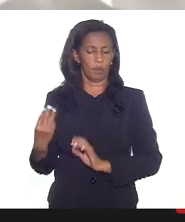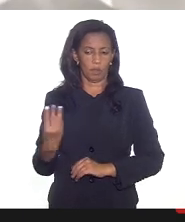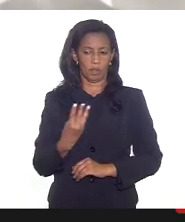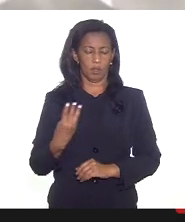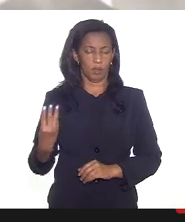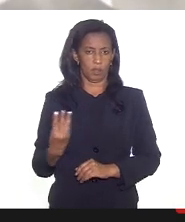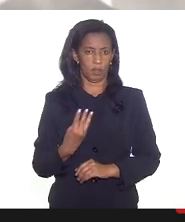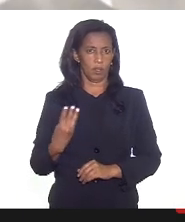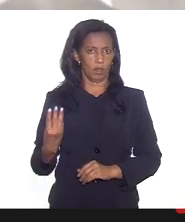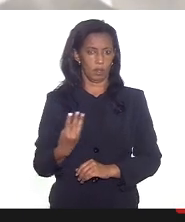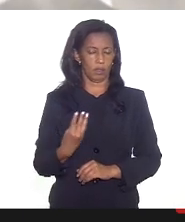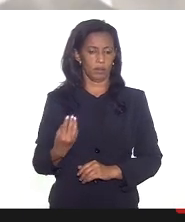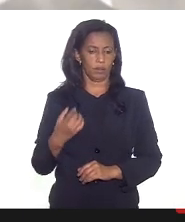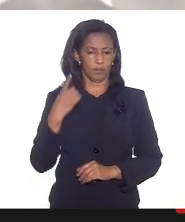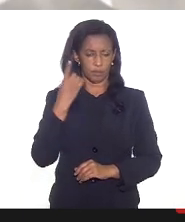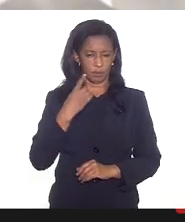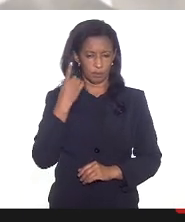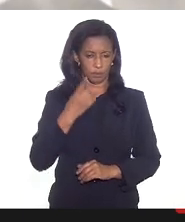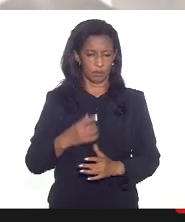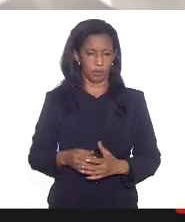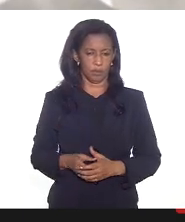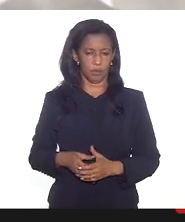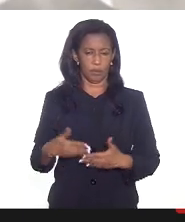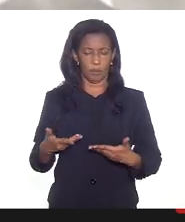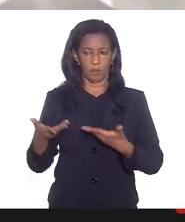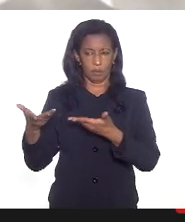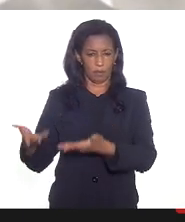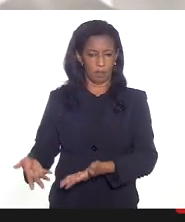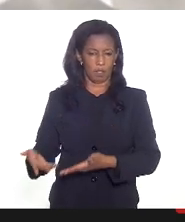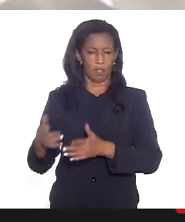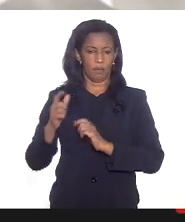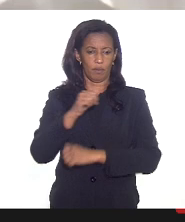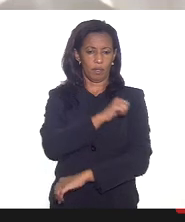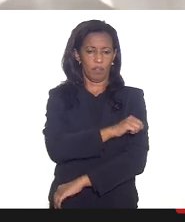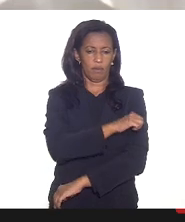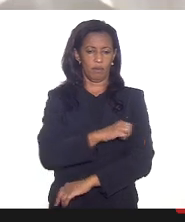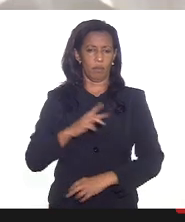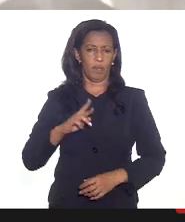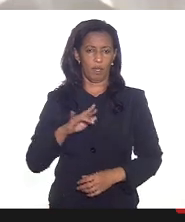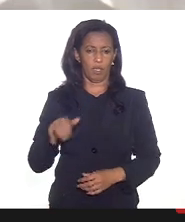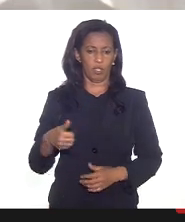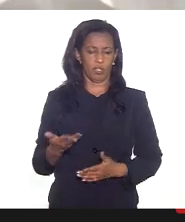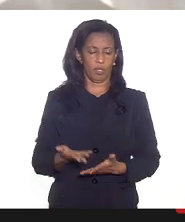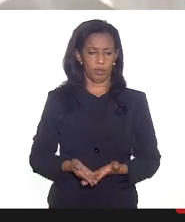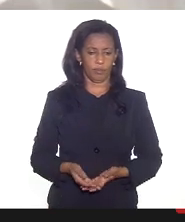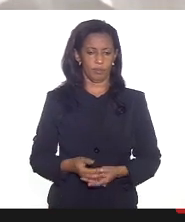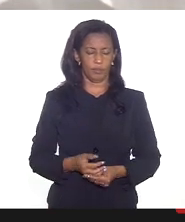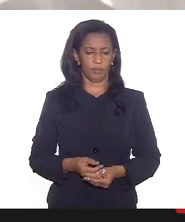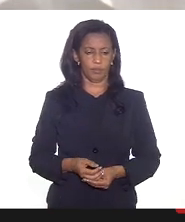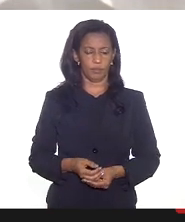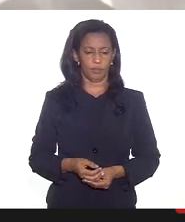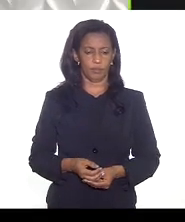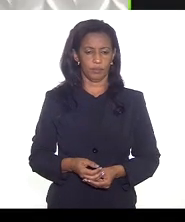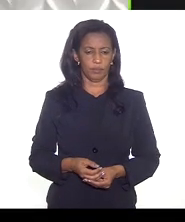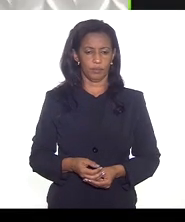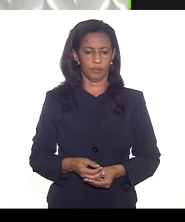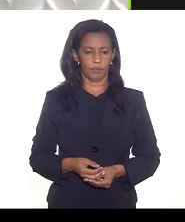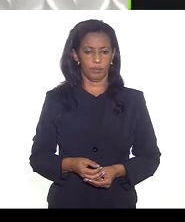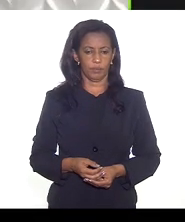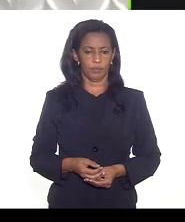deputadas então passo a palavra para a deputada enfermeira Regiane para suas considerações finais